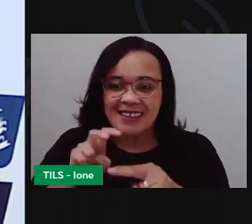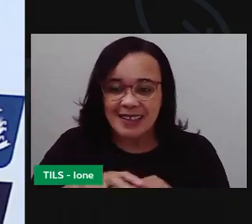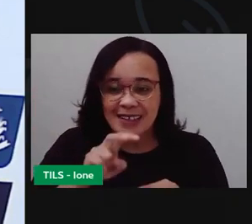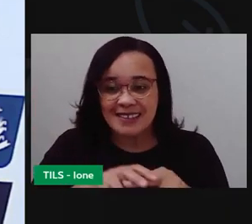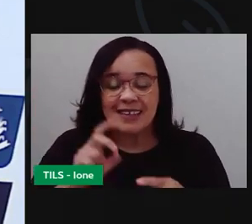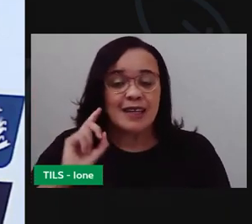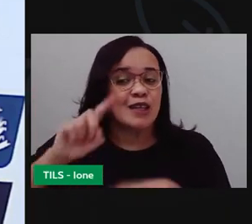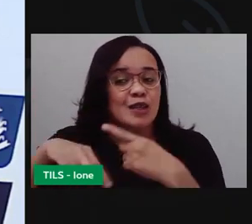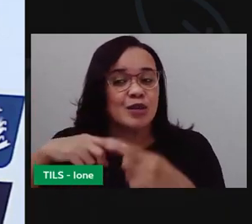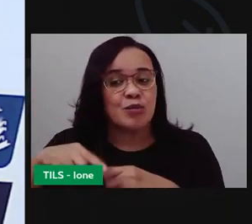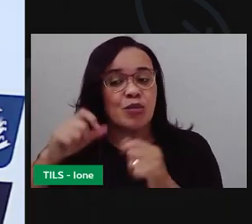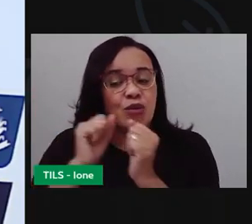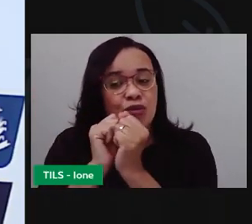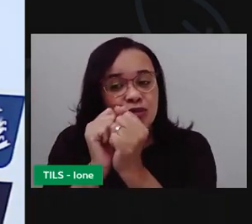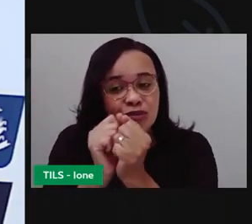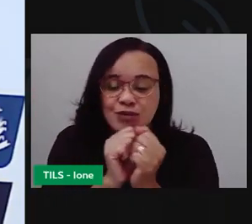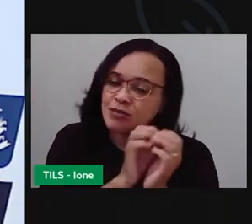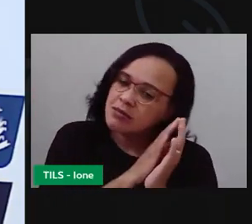deitar, cuidado.